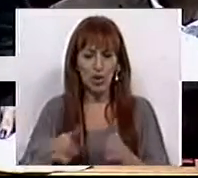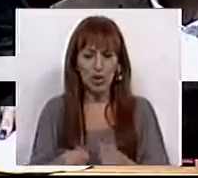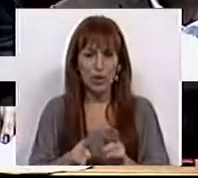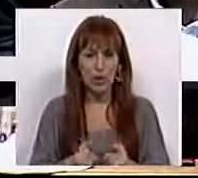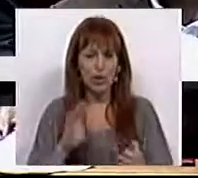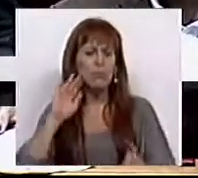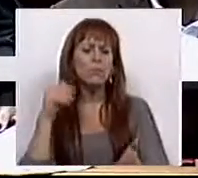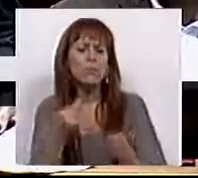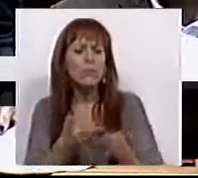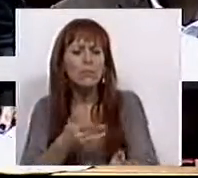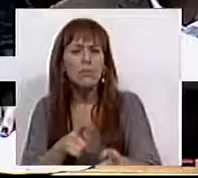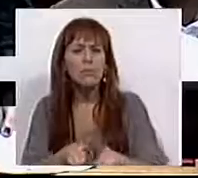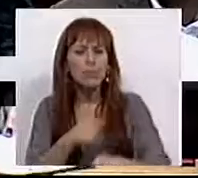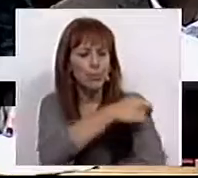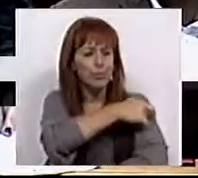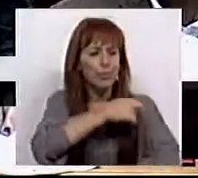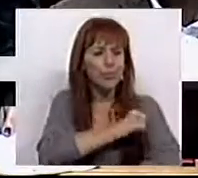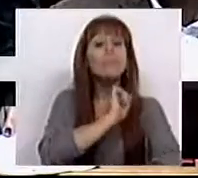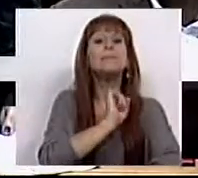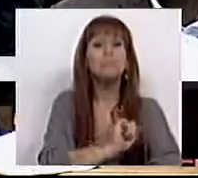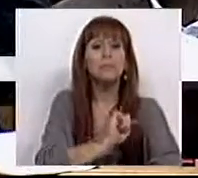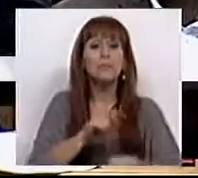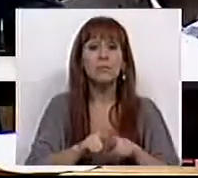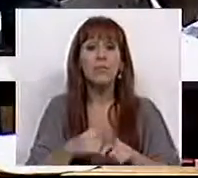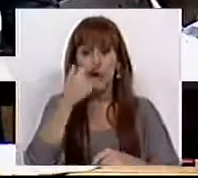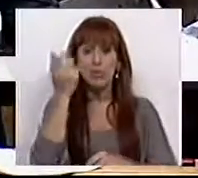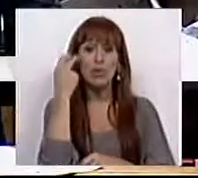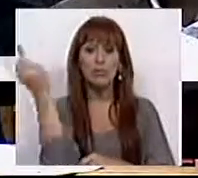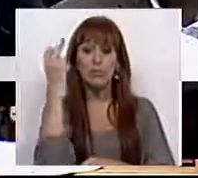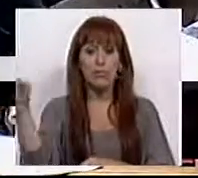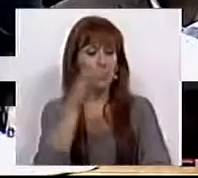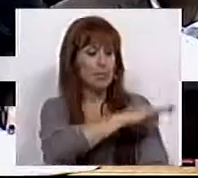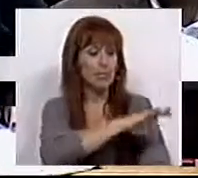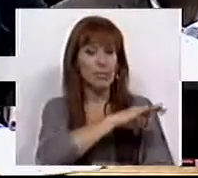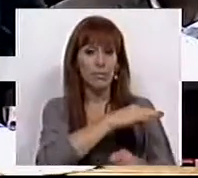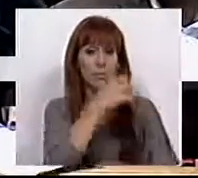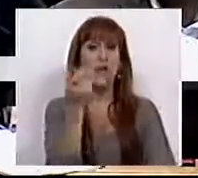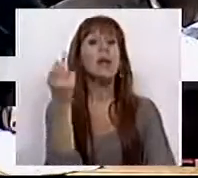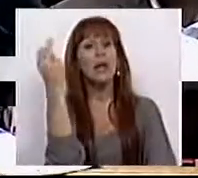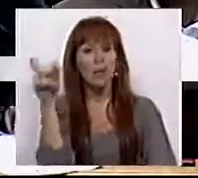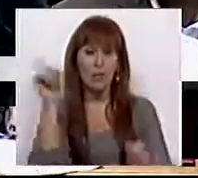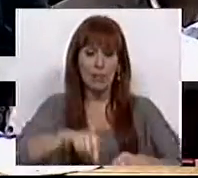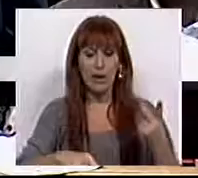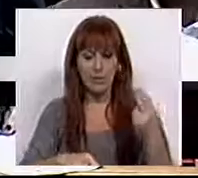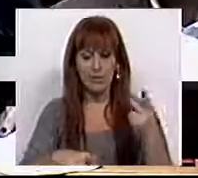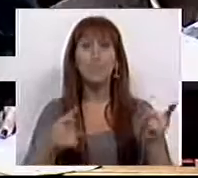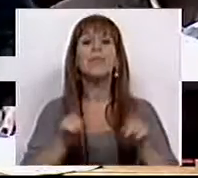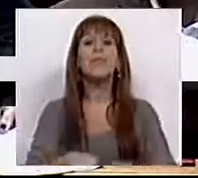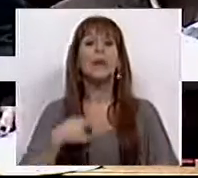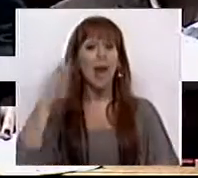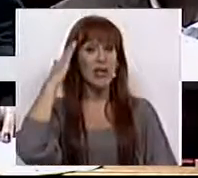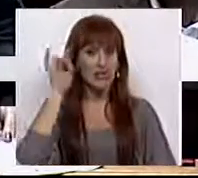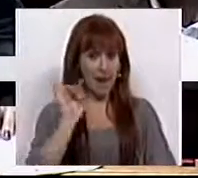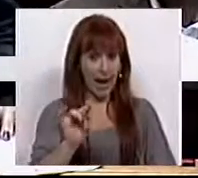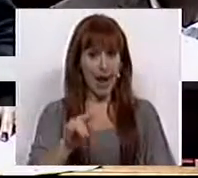direcionado para a representação dos aposentados, reformados e pensionistas. Entendemos